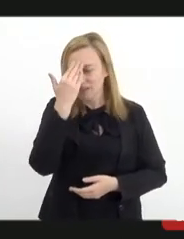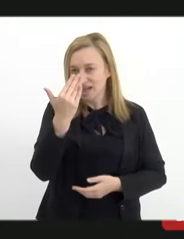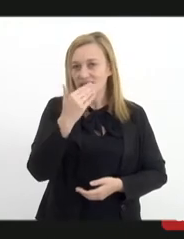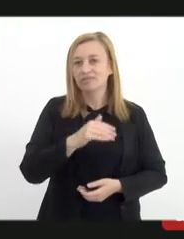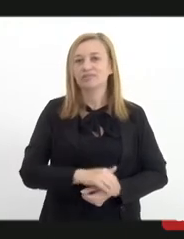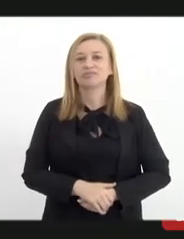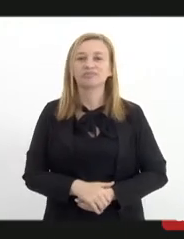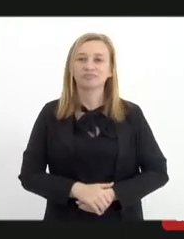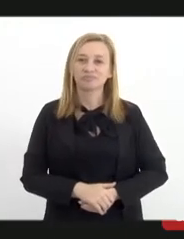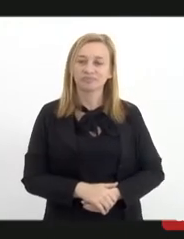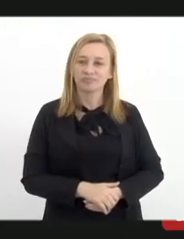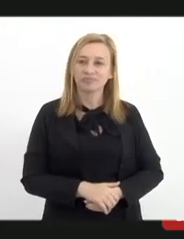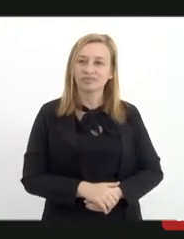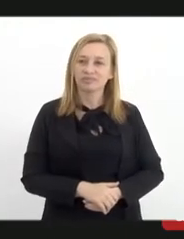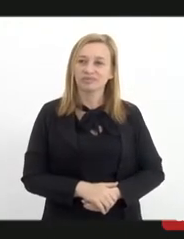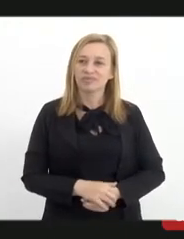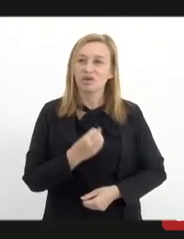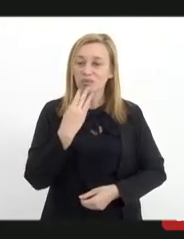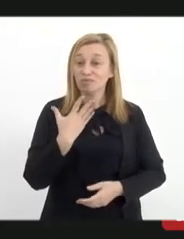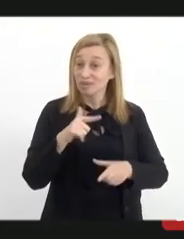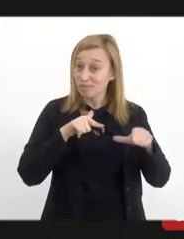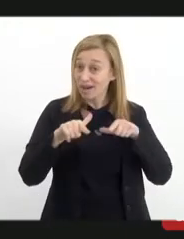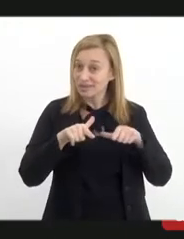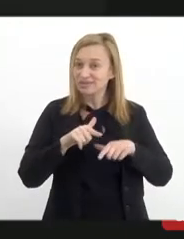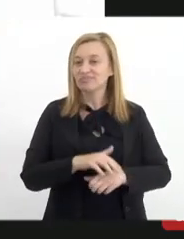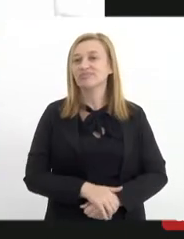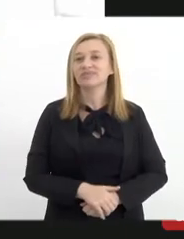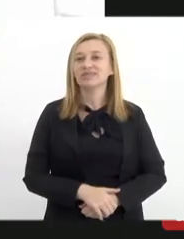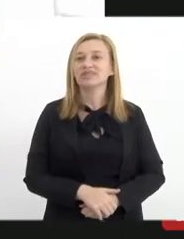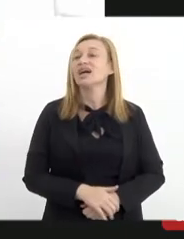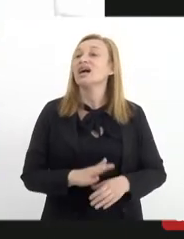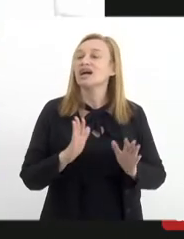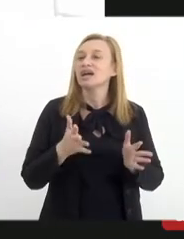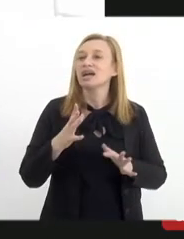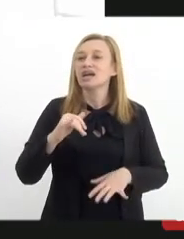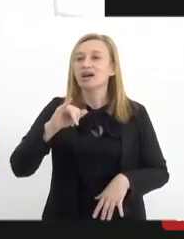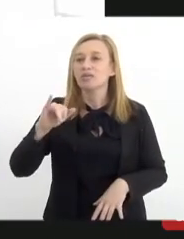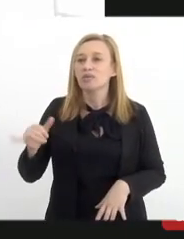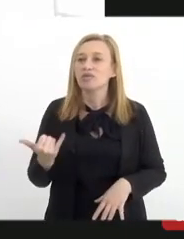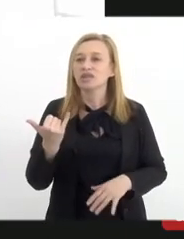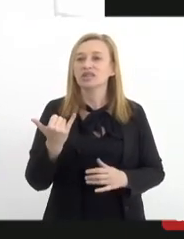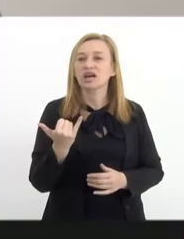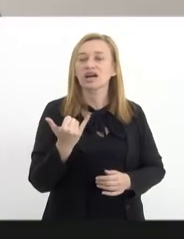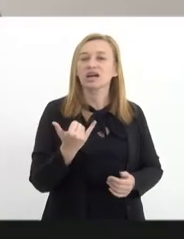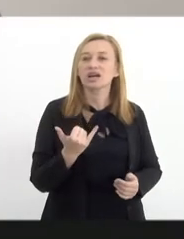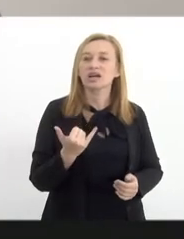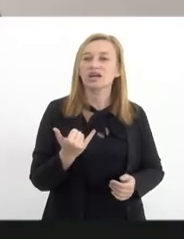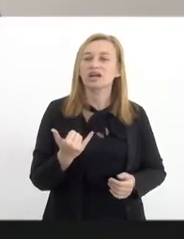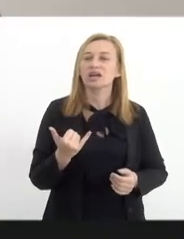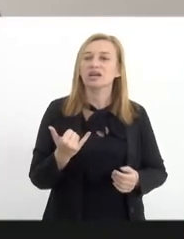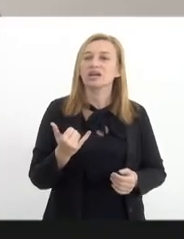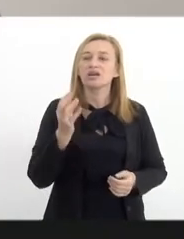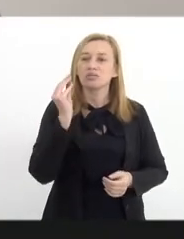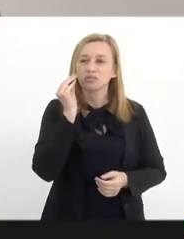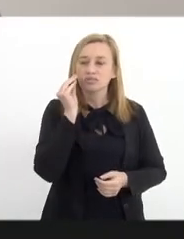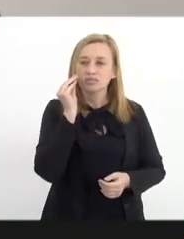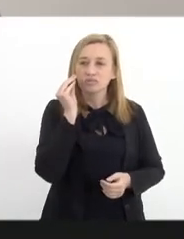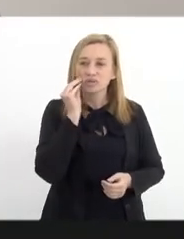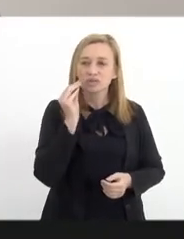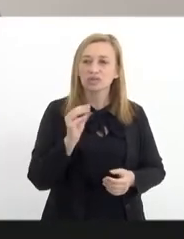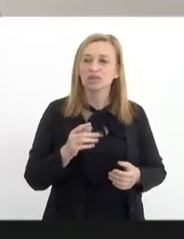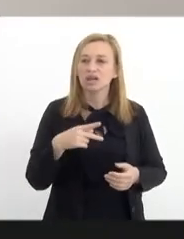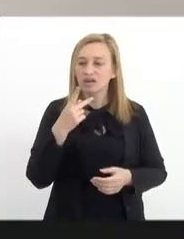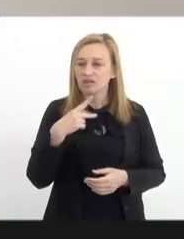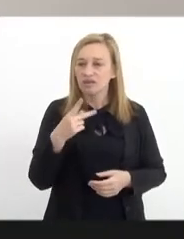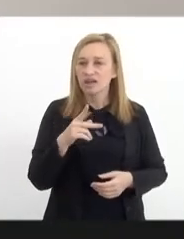Obrigado. Bom voo. Quero aqui aproveitar a oportunidade e abrir a oportunidade de